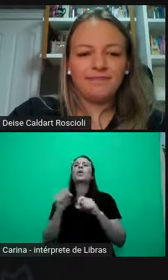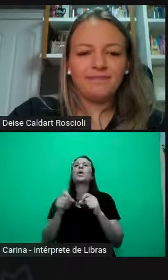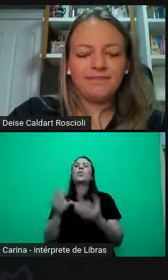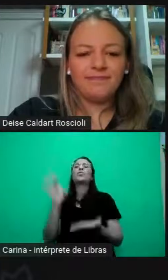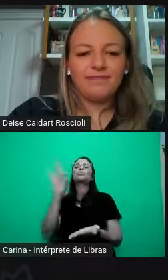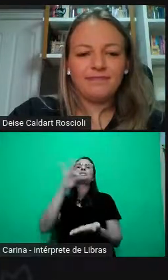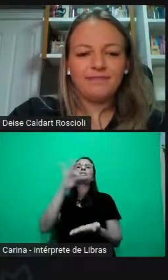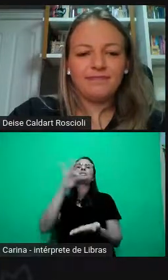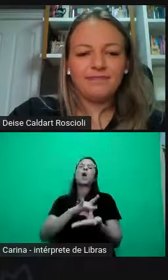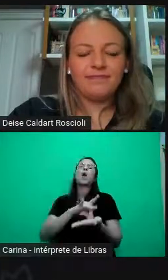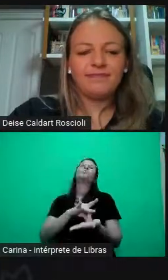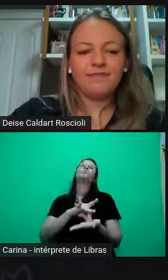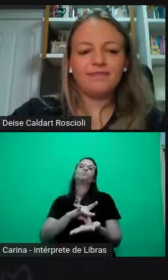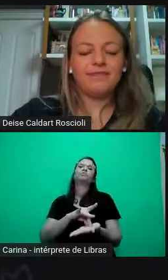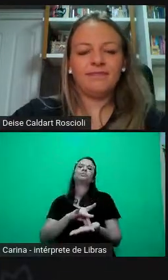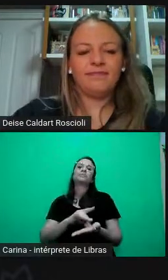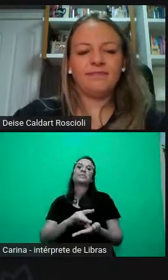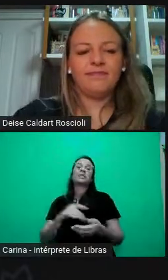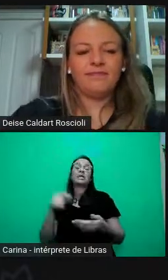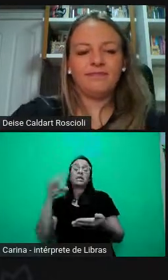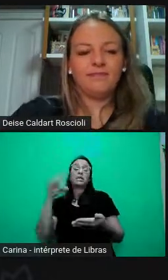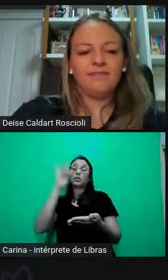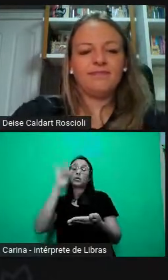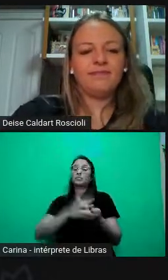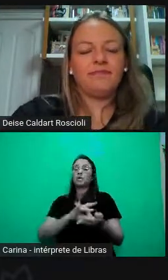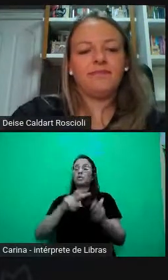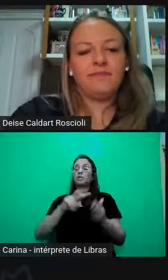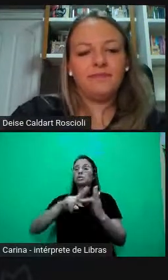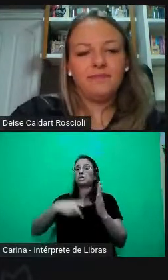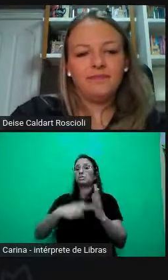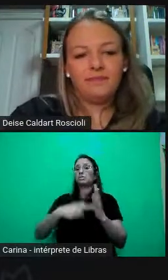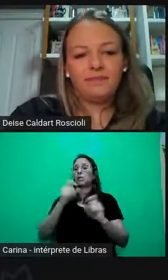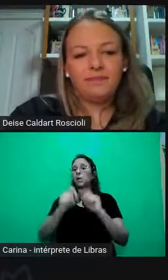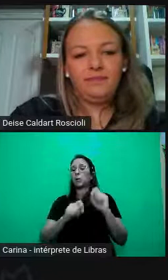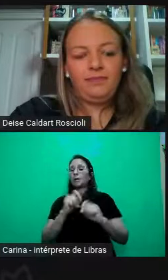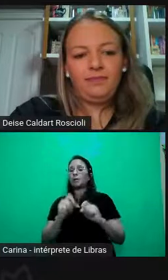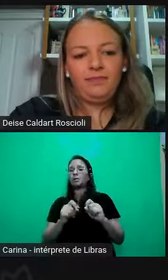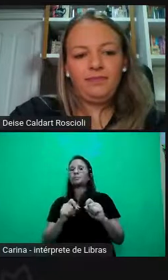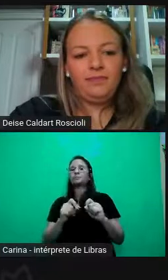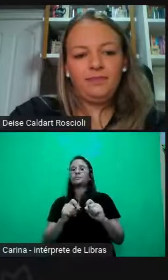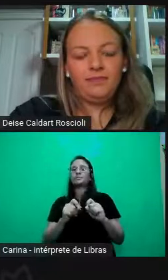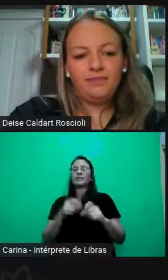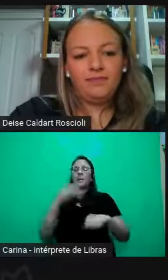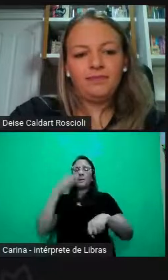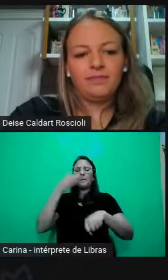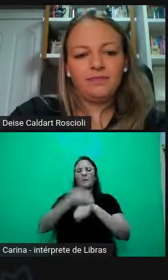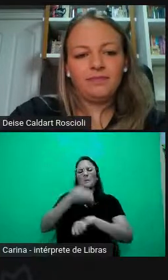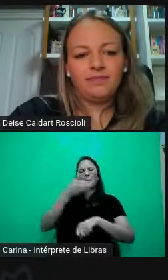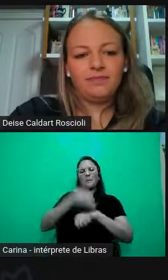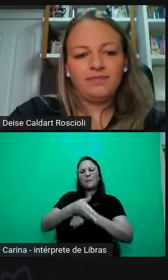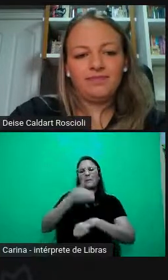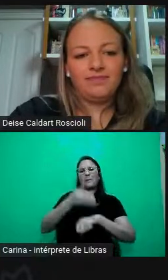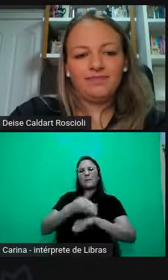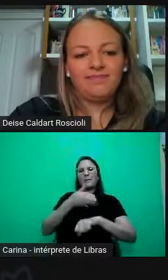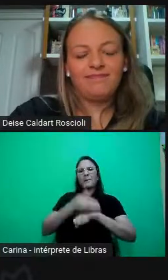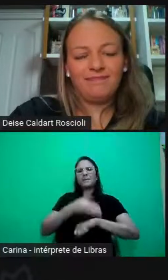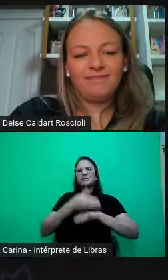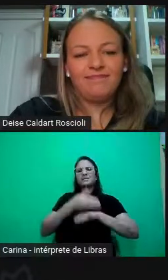legitimidade significa estar, participar do processo decisório.